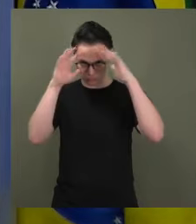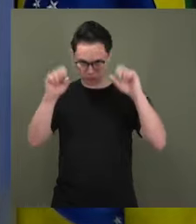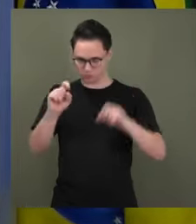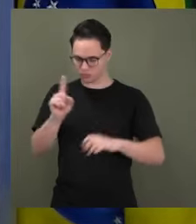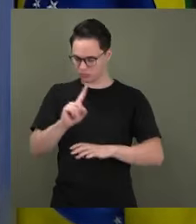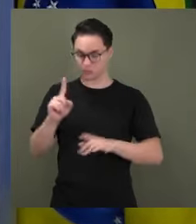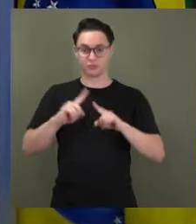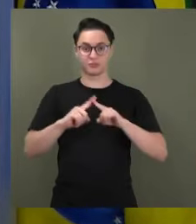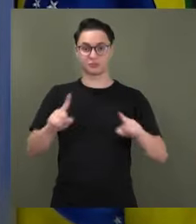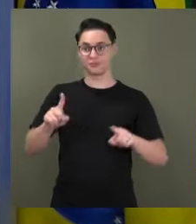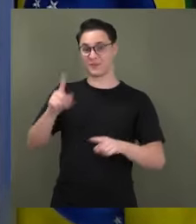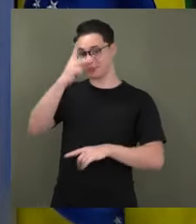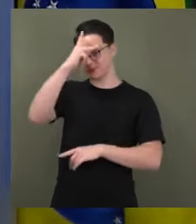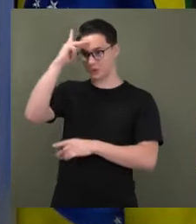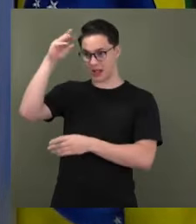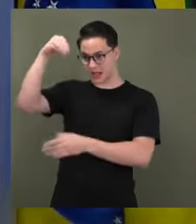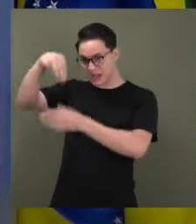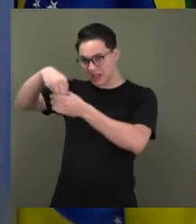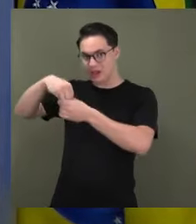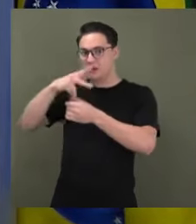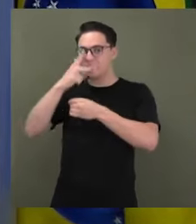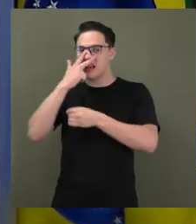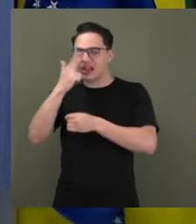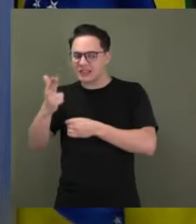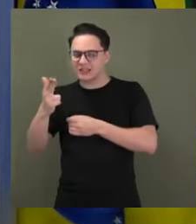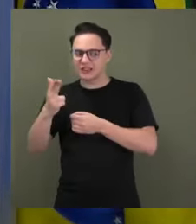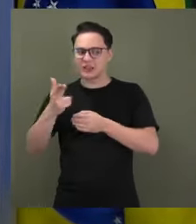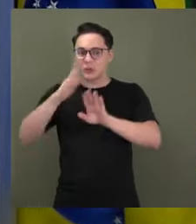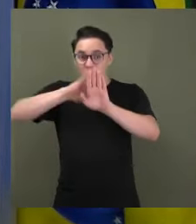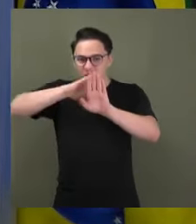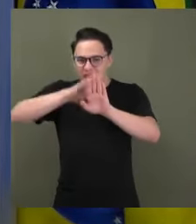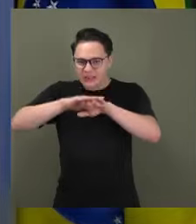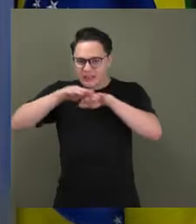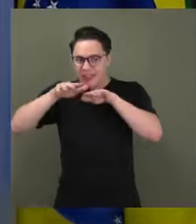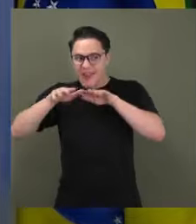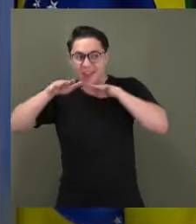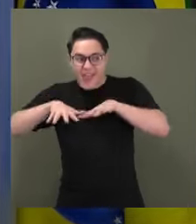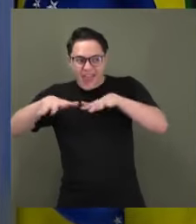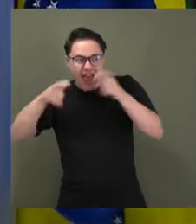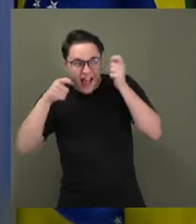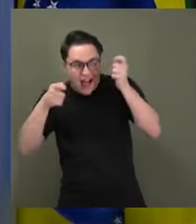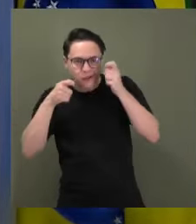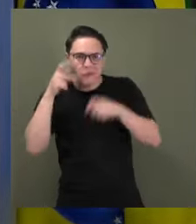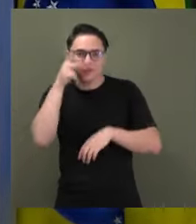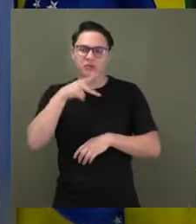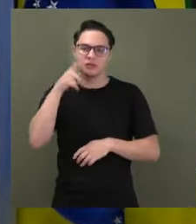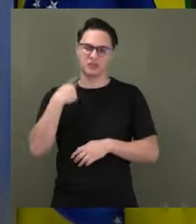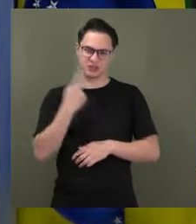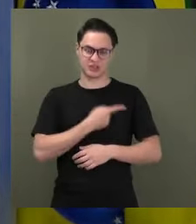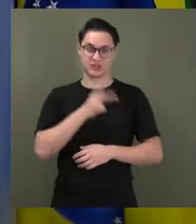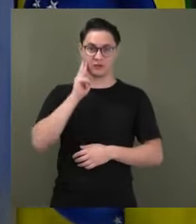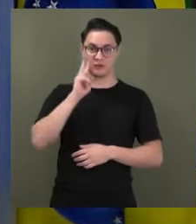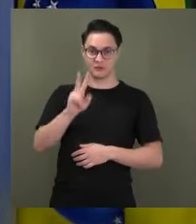de ativismo político ideológico de alguns dos seus ministros, que não param de dar entrevista, a gente vê nos Estados Unidos o